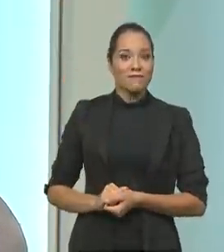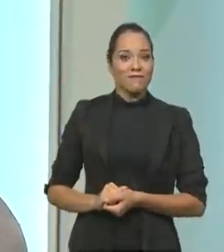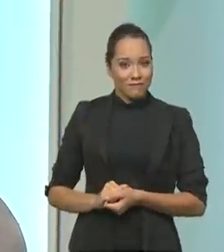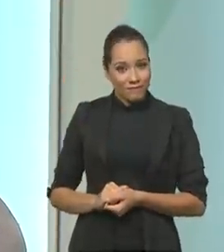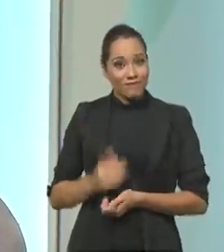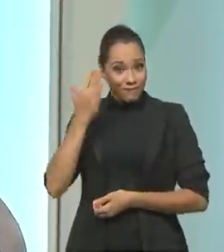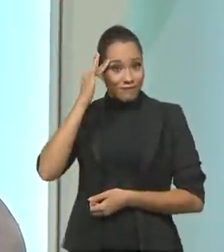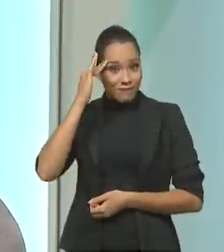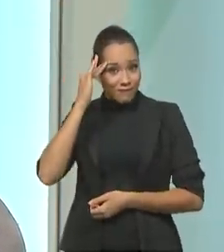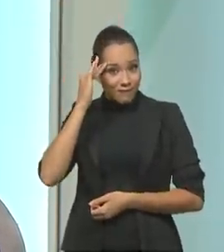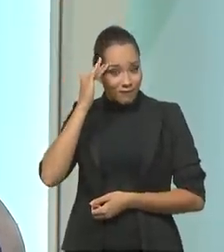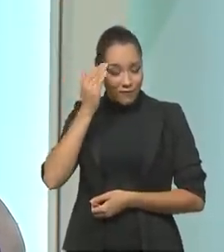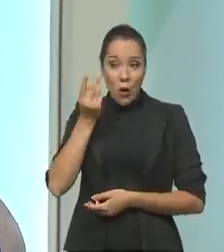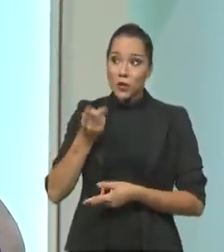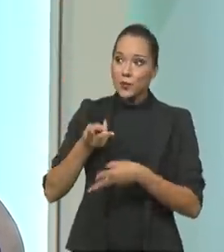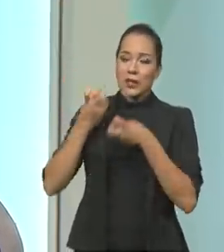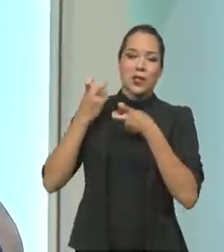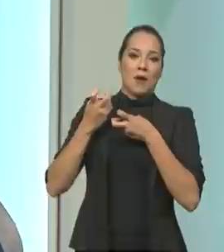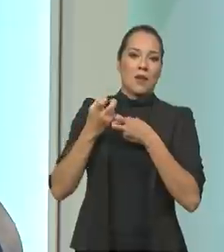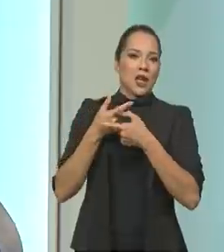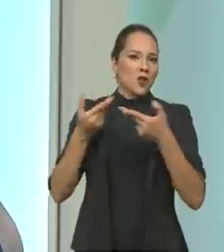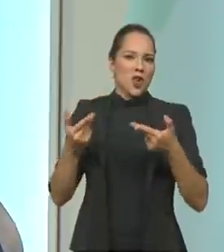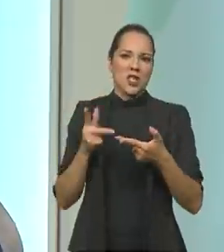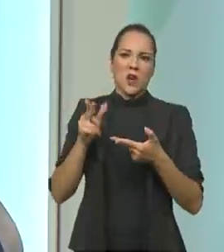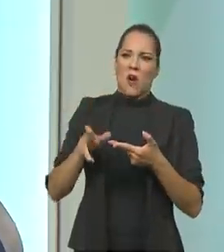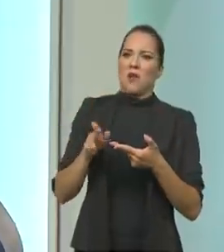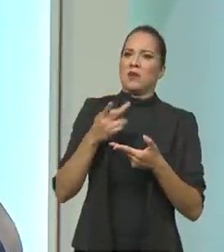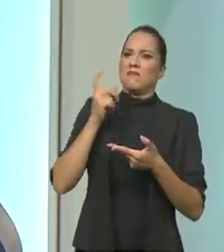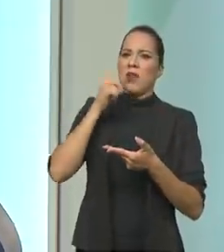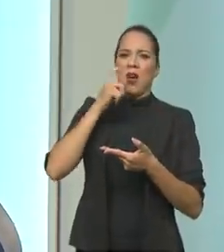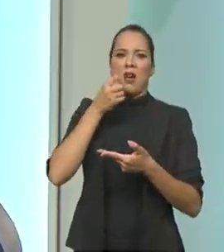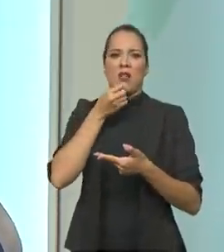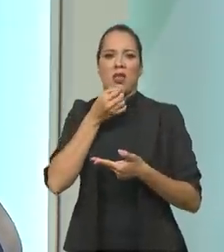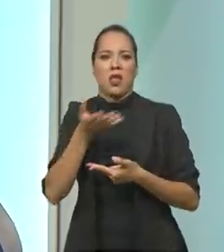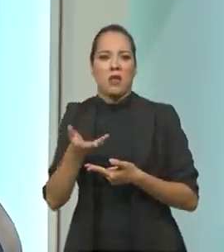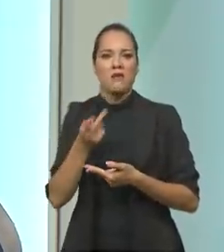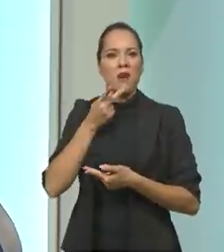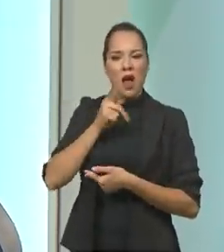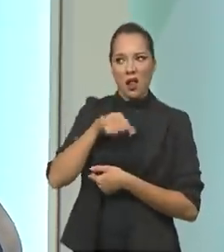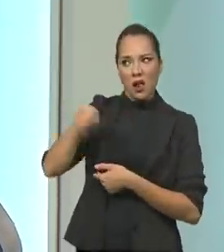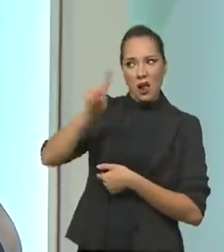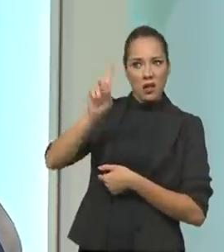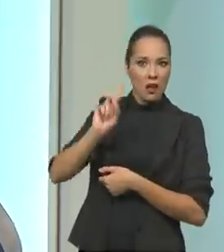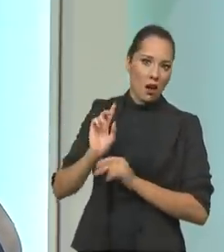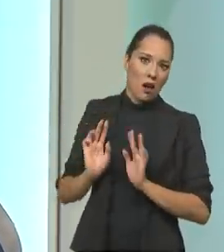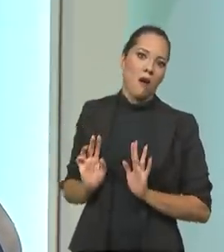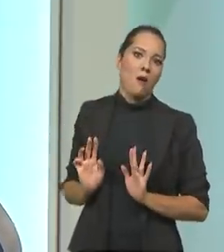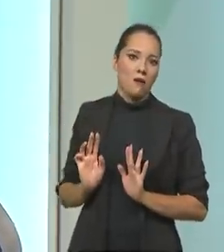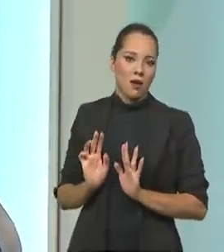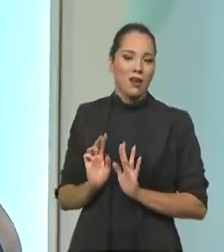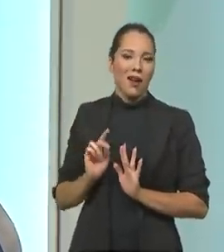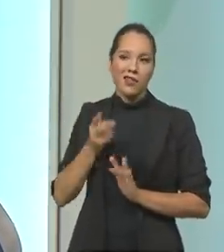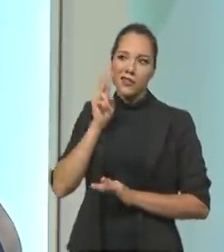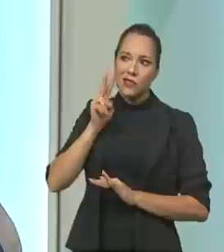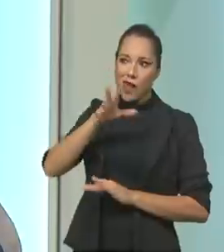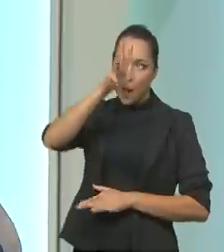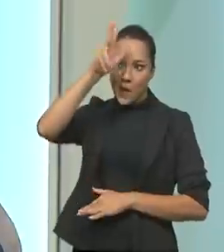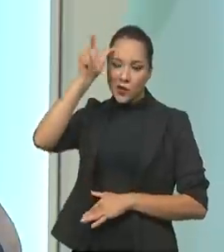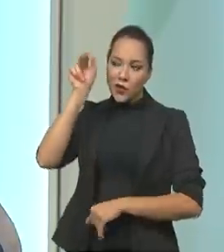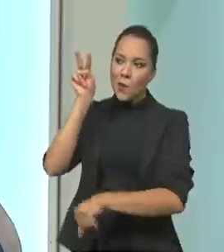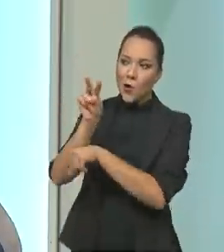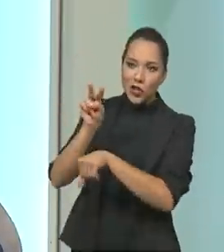Entendeu? Então, a gente vê que as coisas não são assim, bem como o pessoal está falando. A gente vê a Amazônia